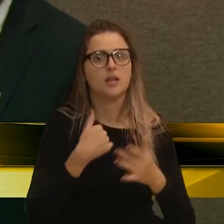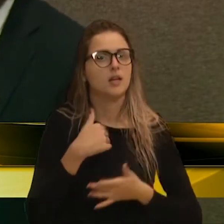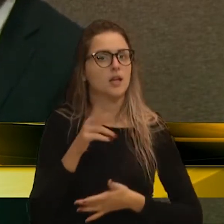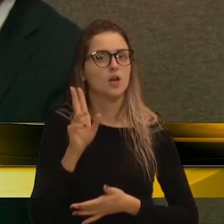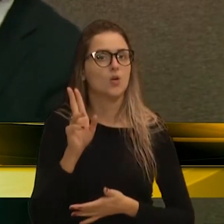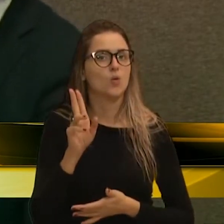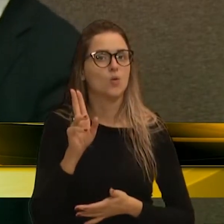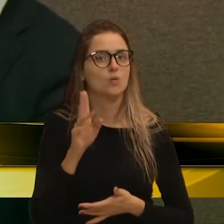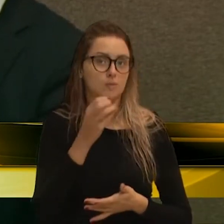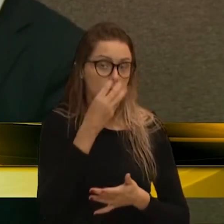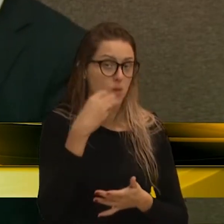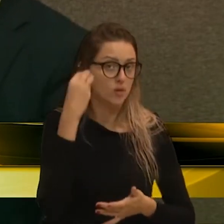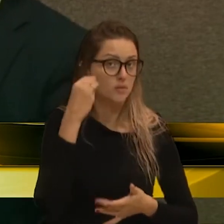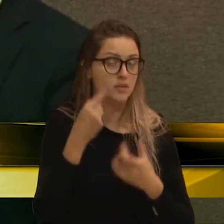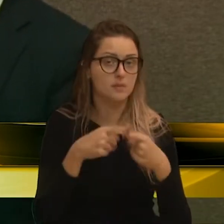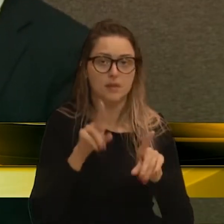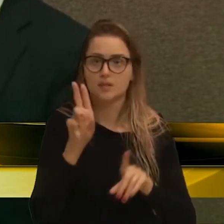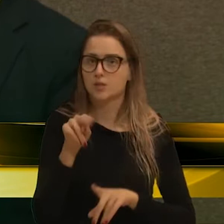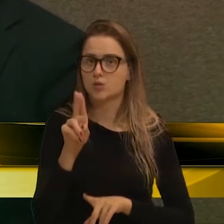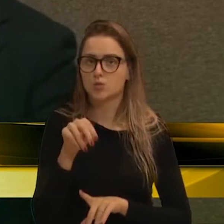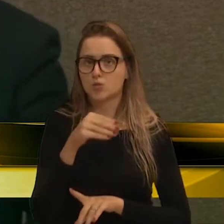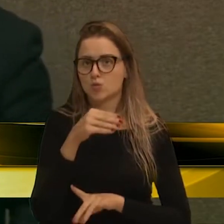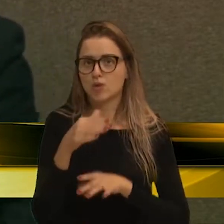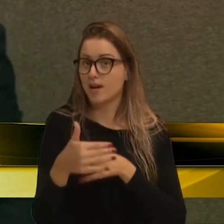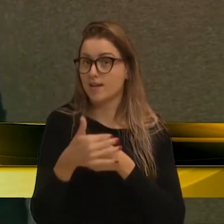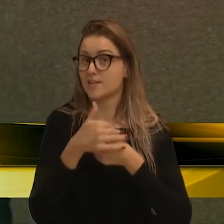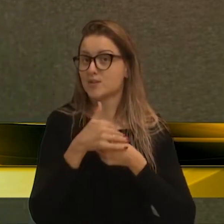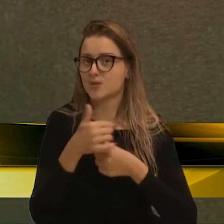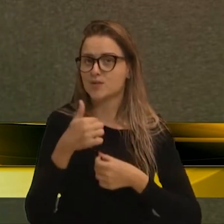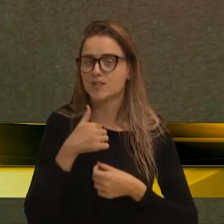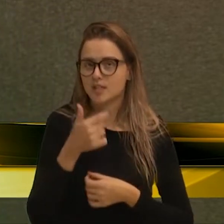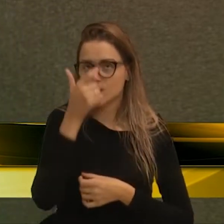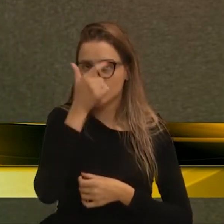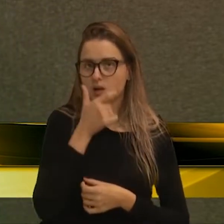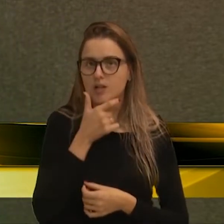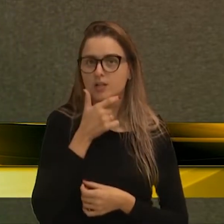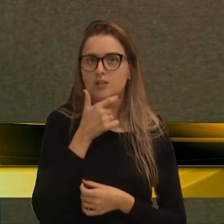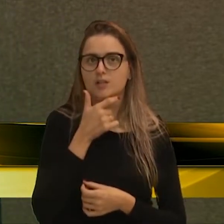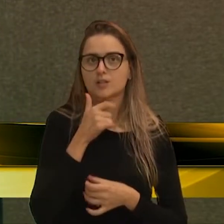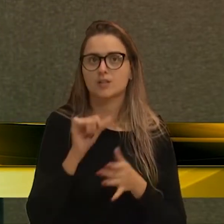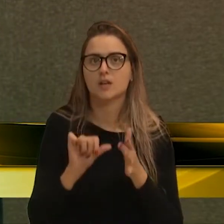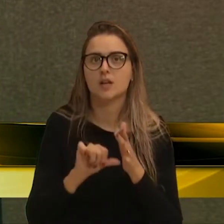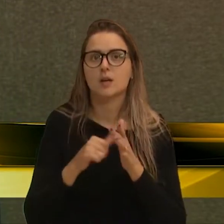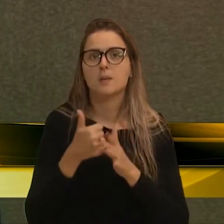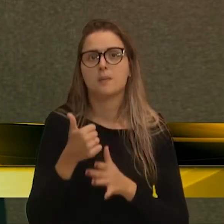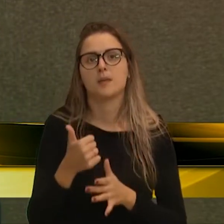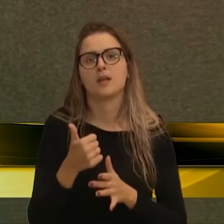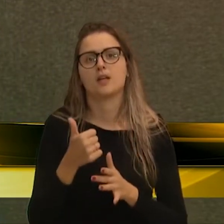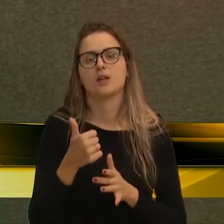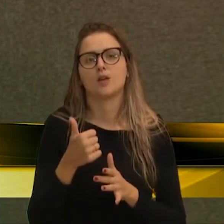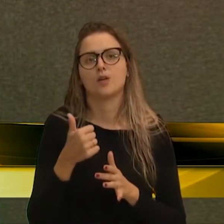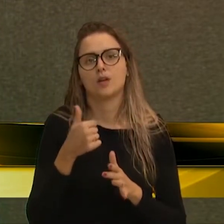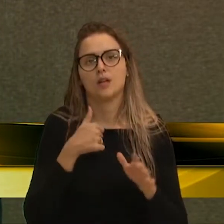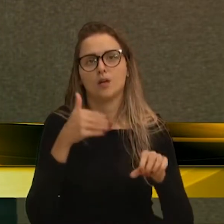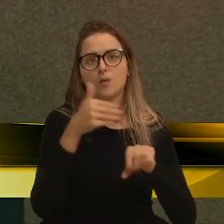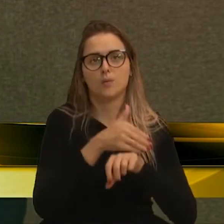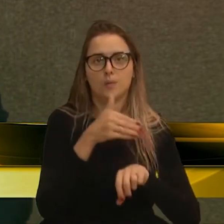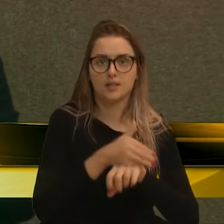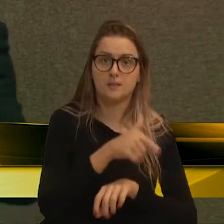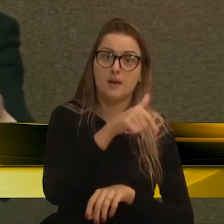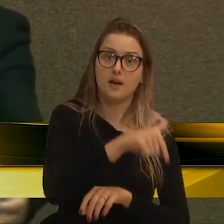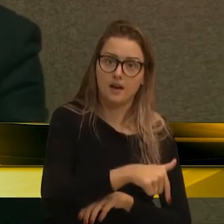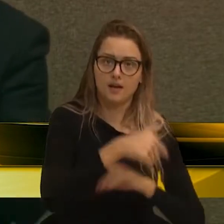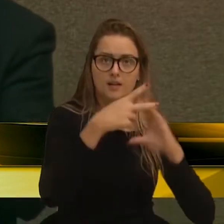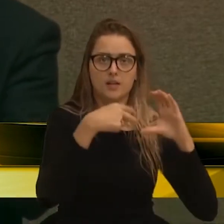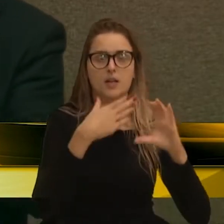que preferia estar aqui nessa casa. Acredito que o meu